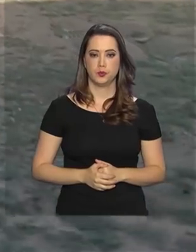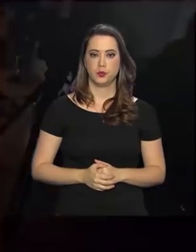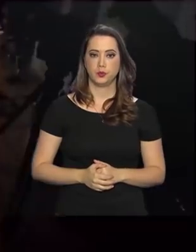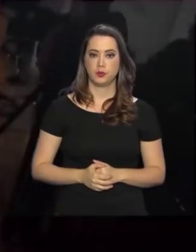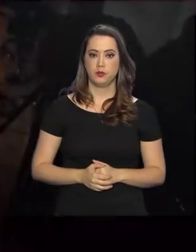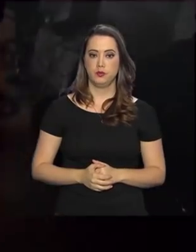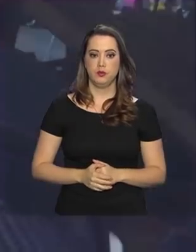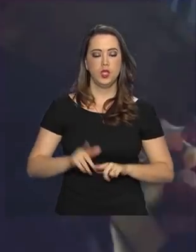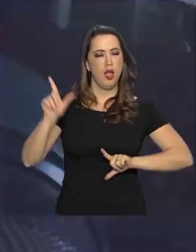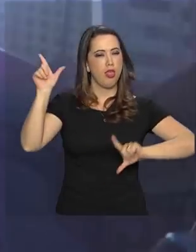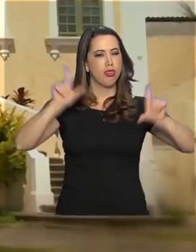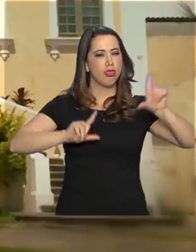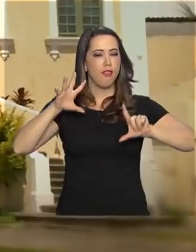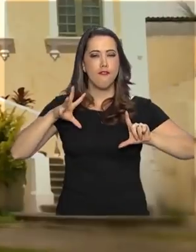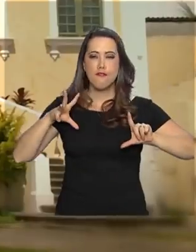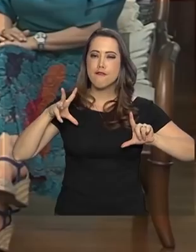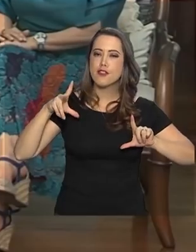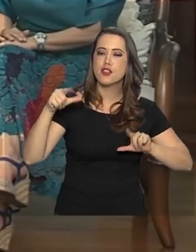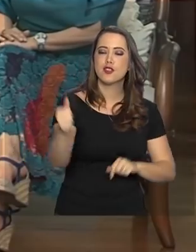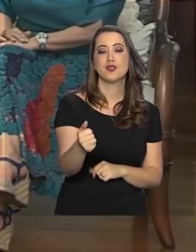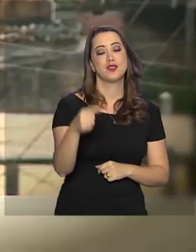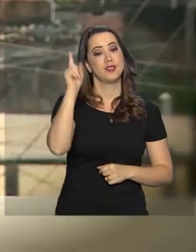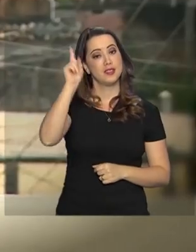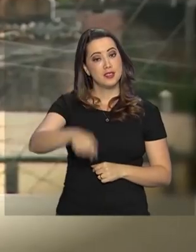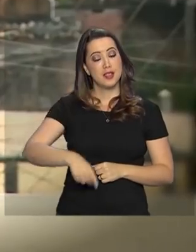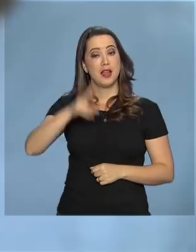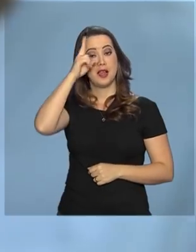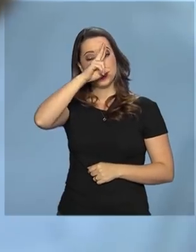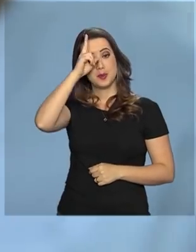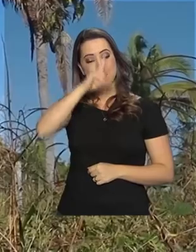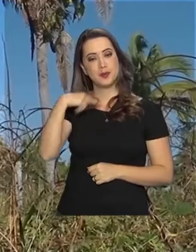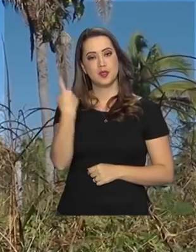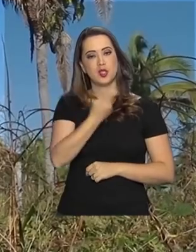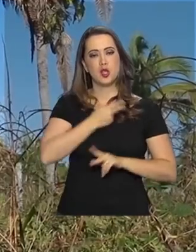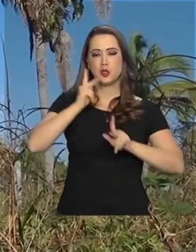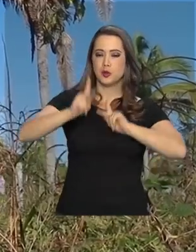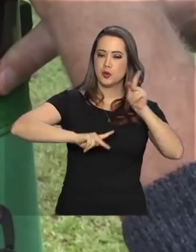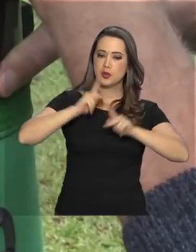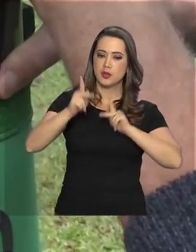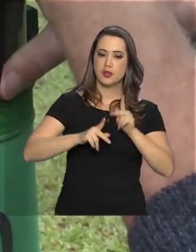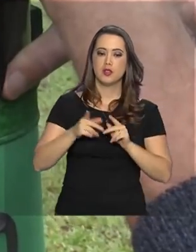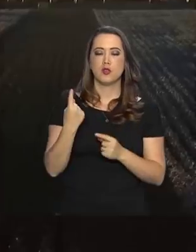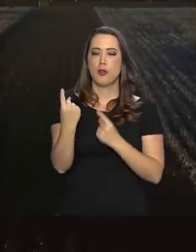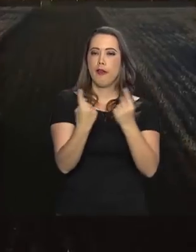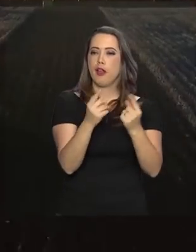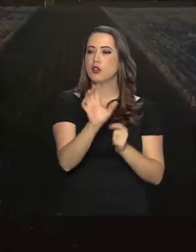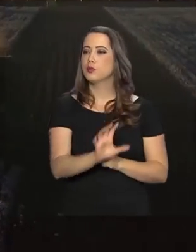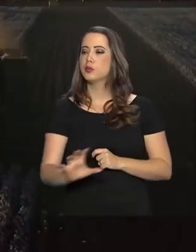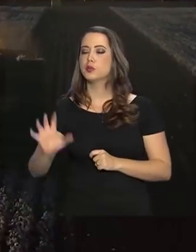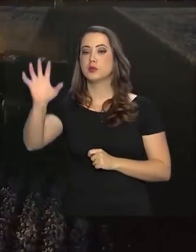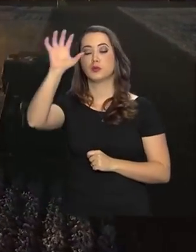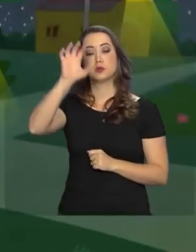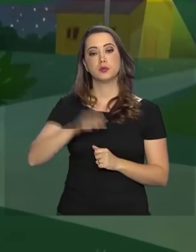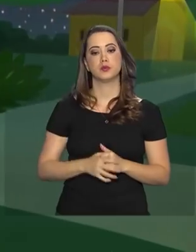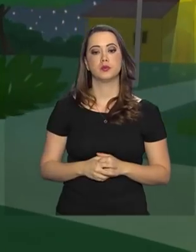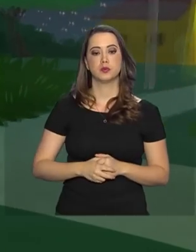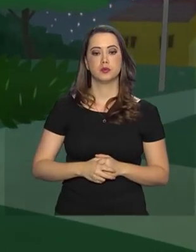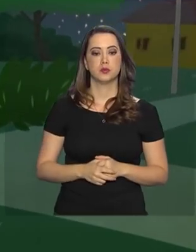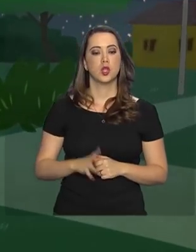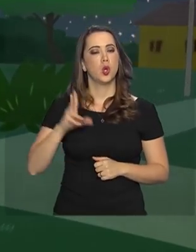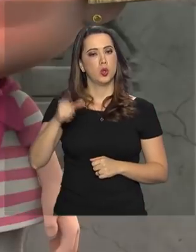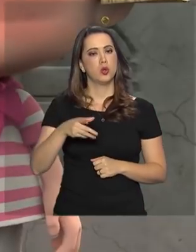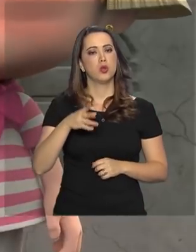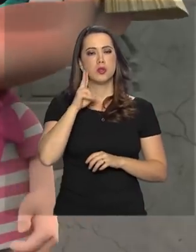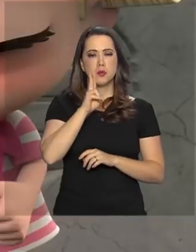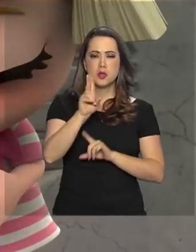A TV de todos. A história do nosso povo em cada região. Todo